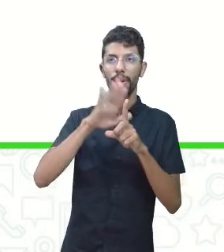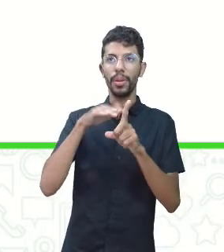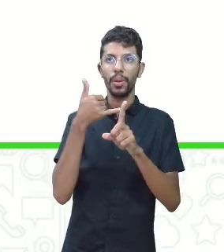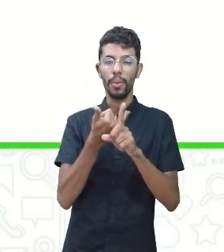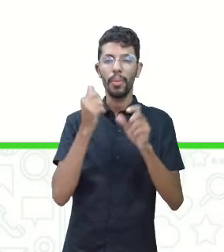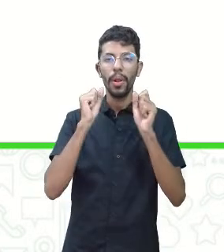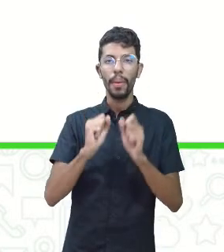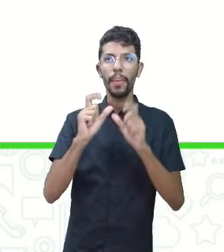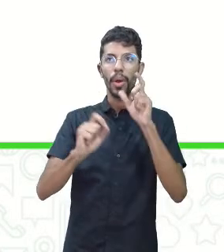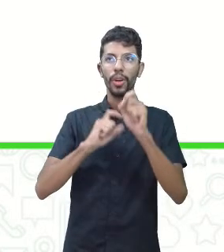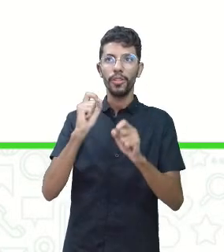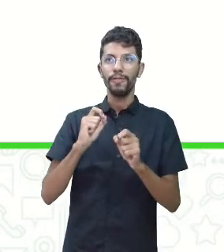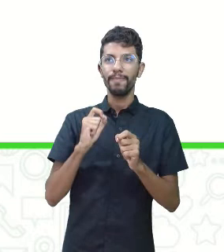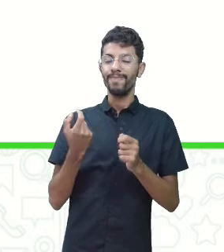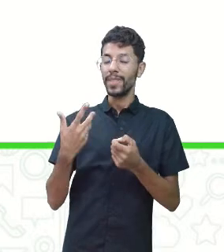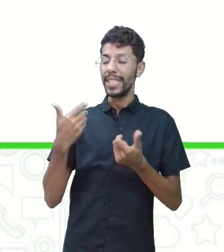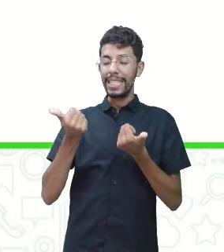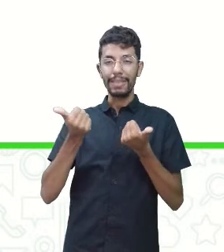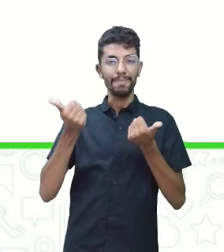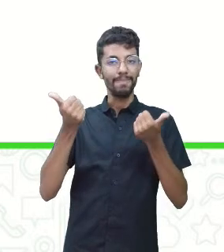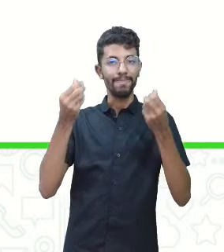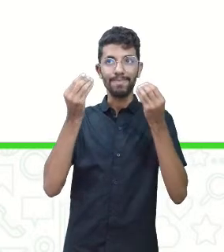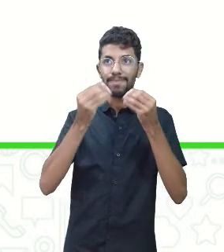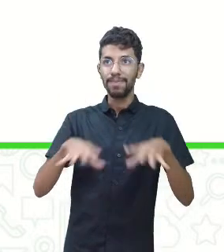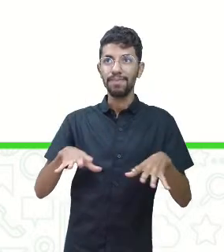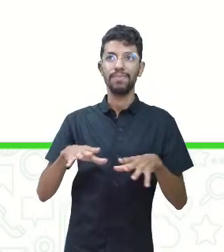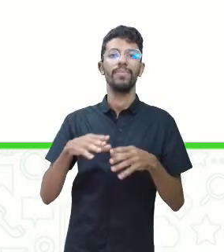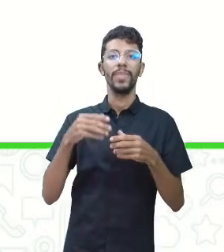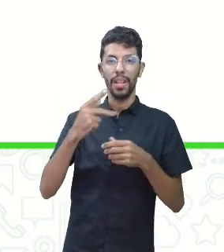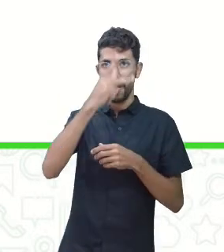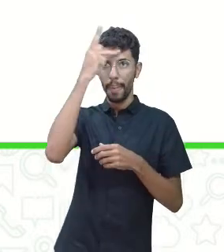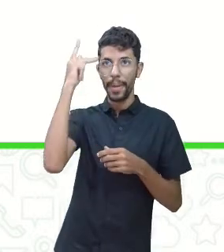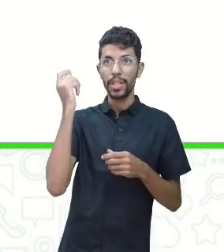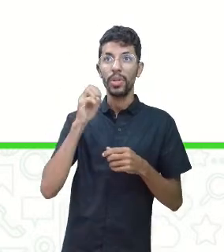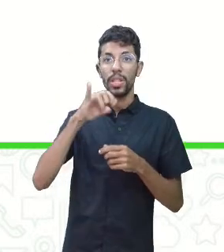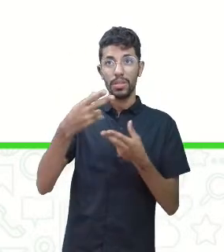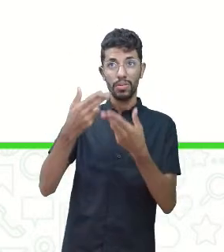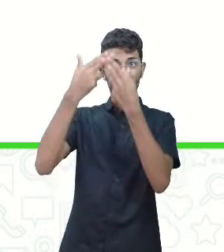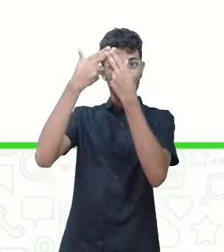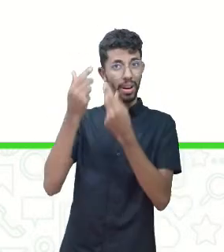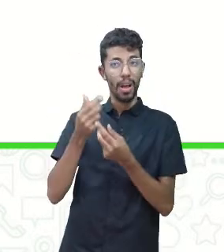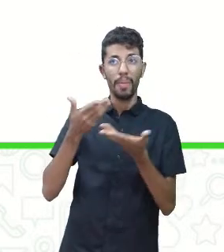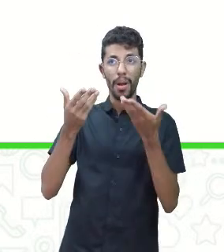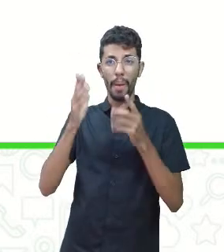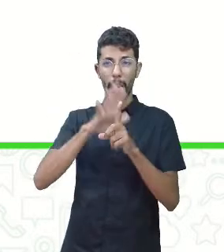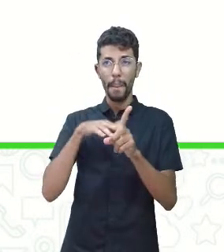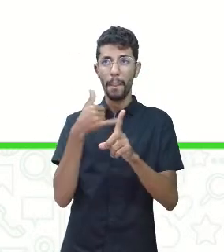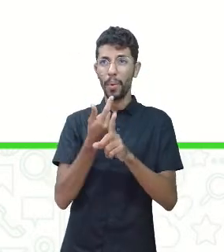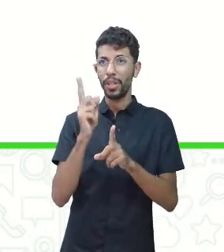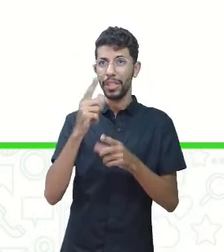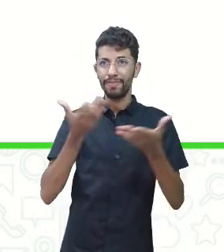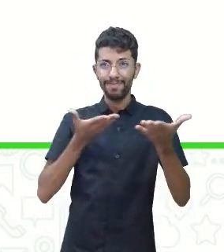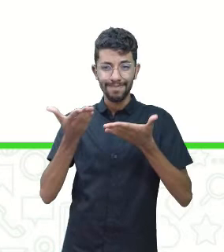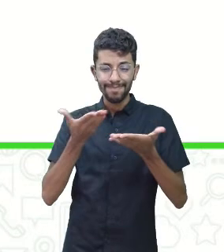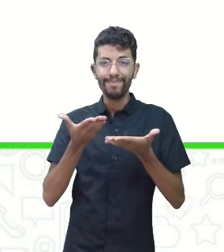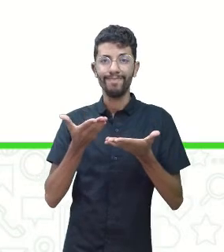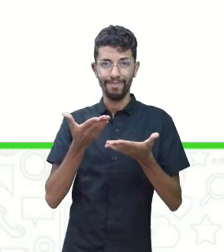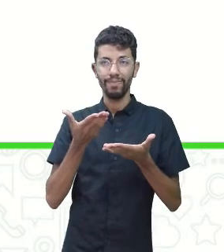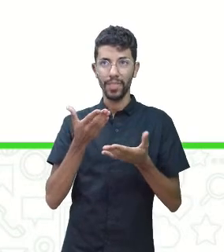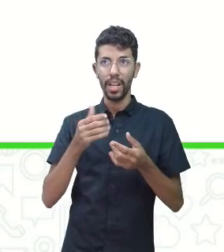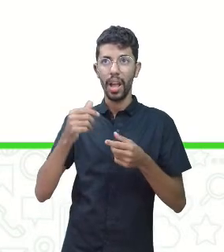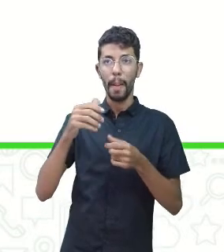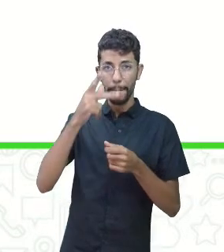ser devastadoras e irreversíveis para a vítima. Se os traumas do bullying não forem tratados, a vítima pode